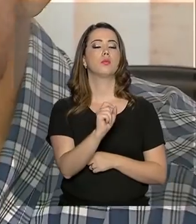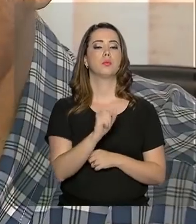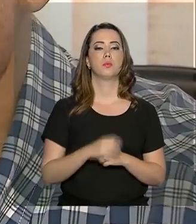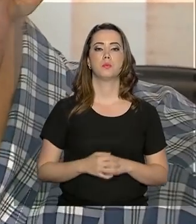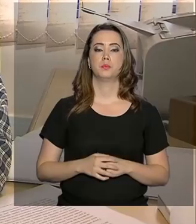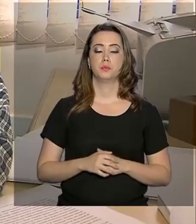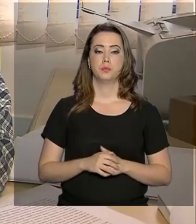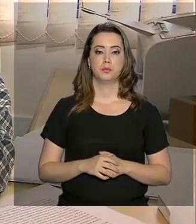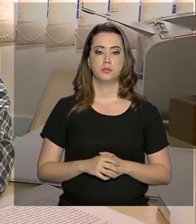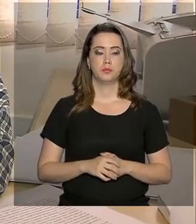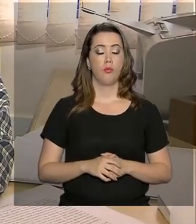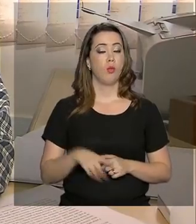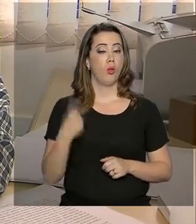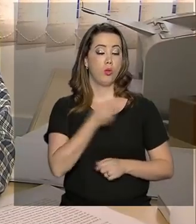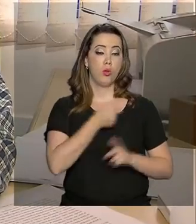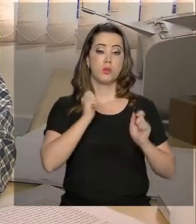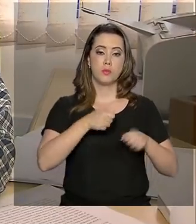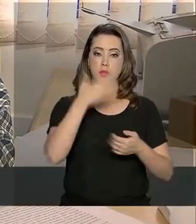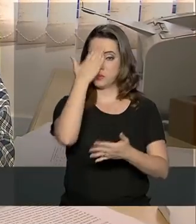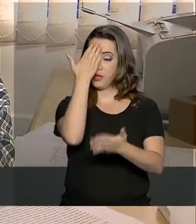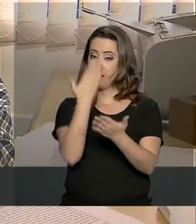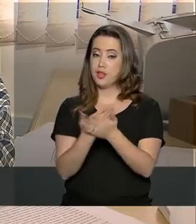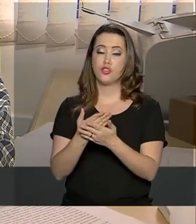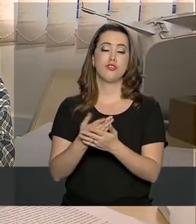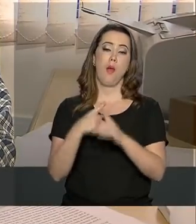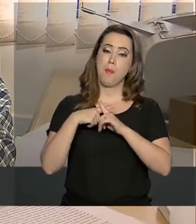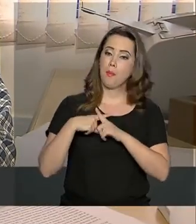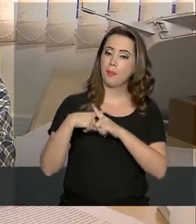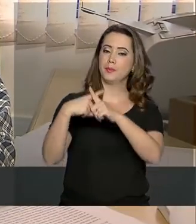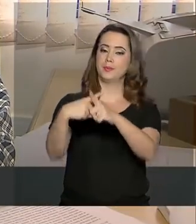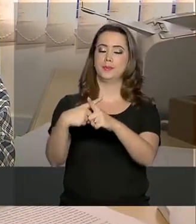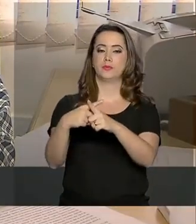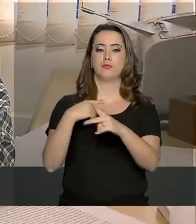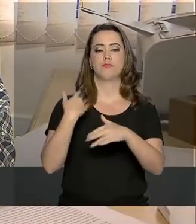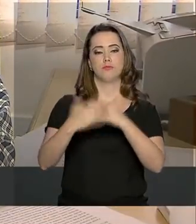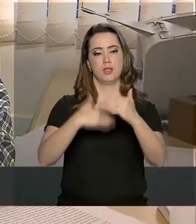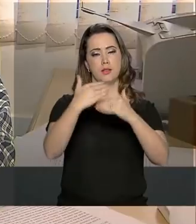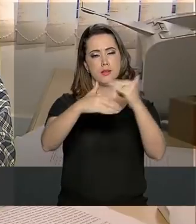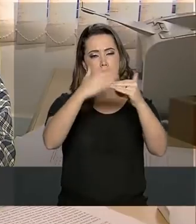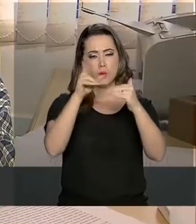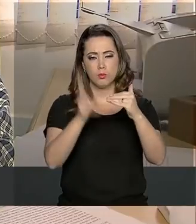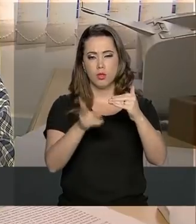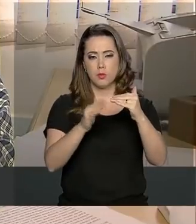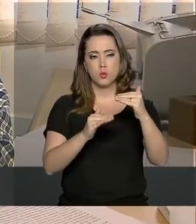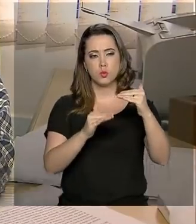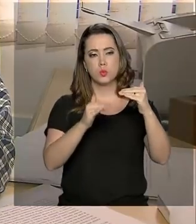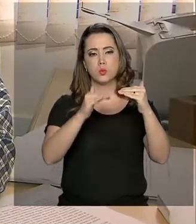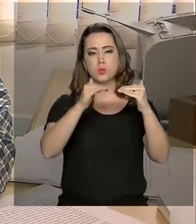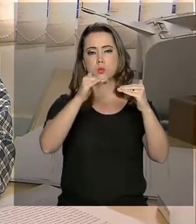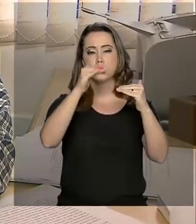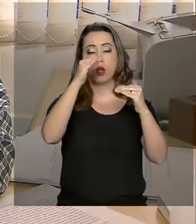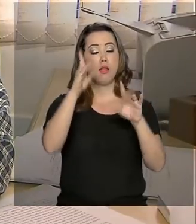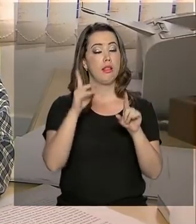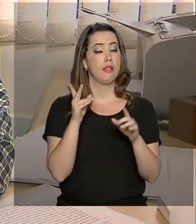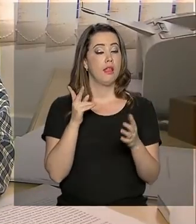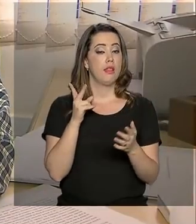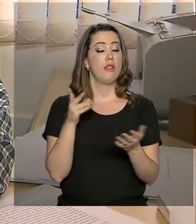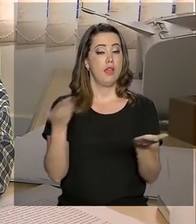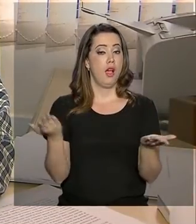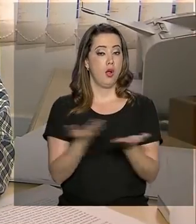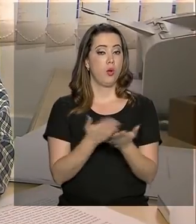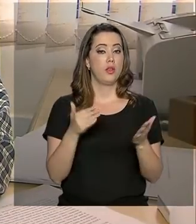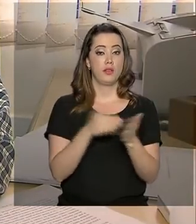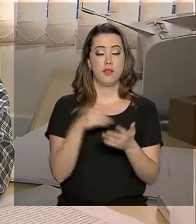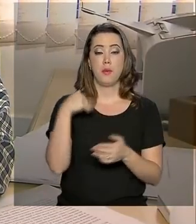é positiva. Podemos ser otimistas, tudo indica que nós teremos a continuidade do crescimento, até a aceleração do